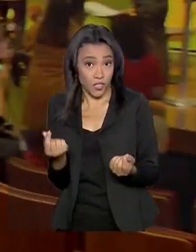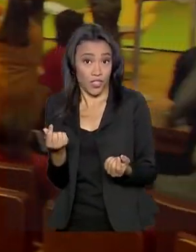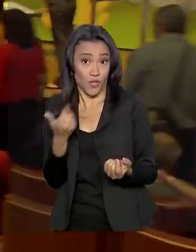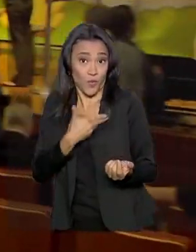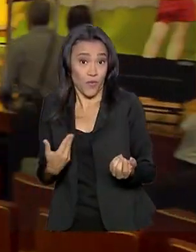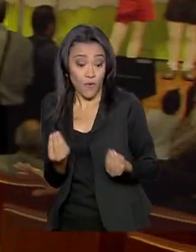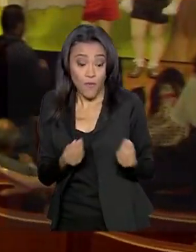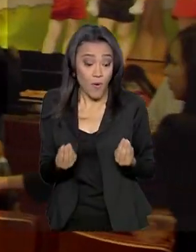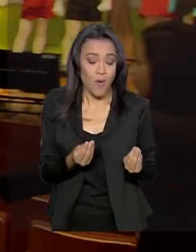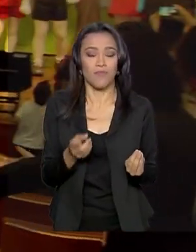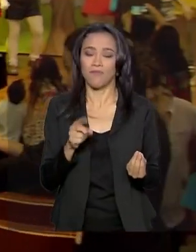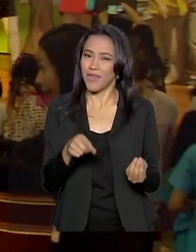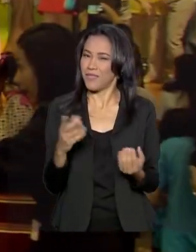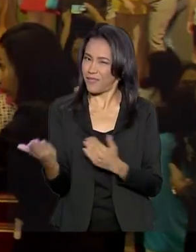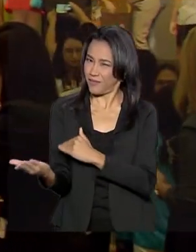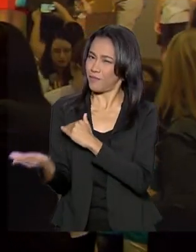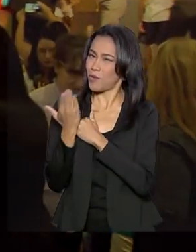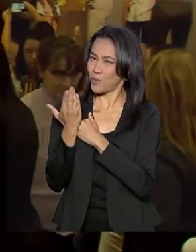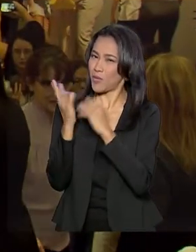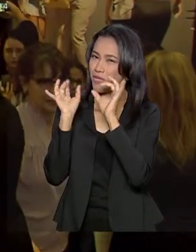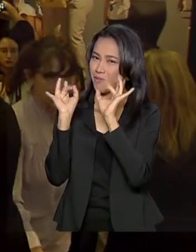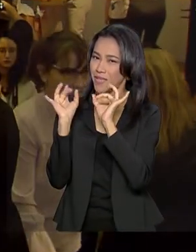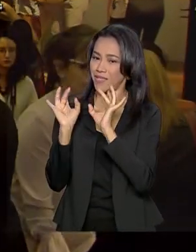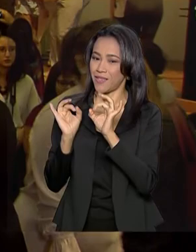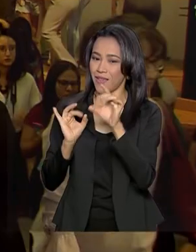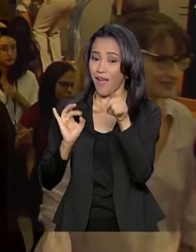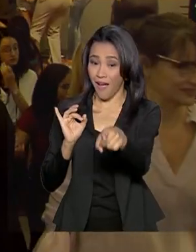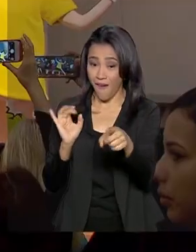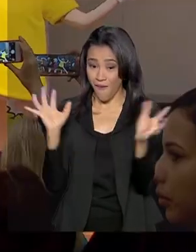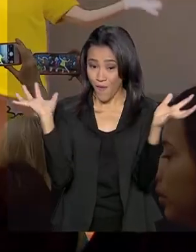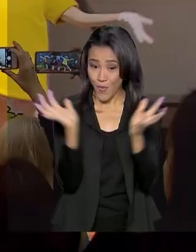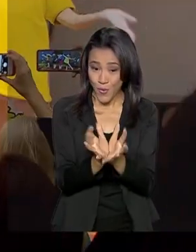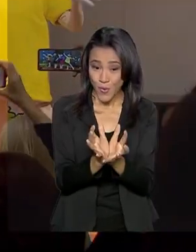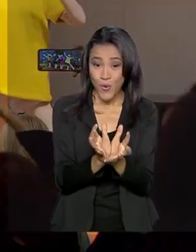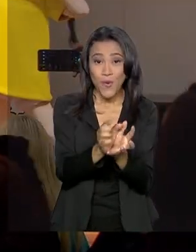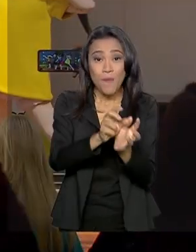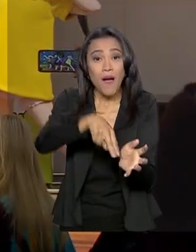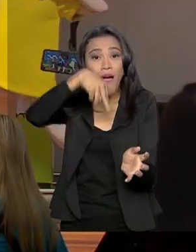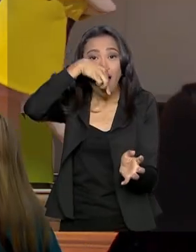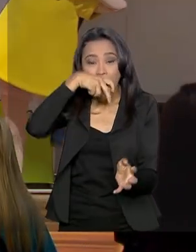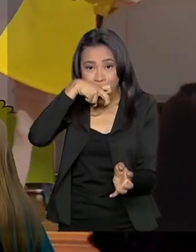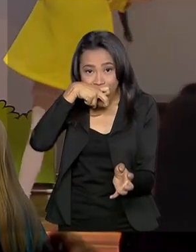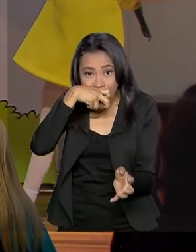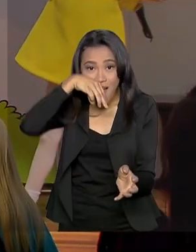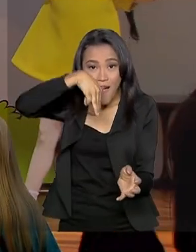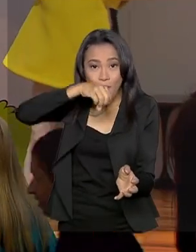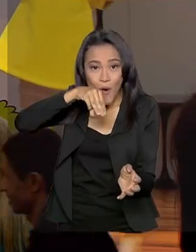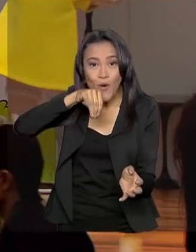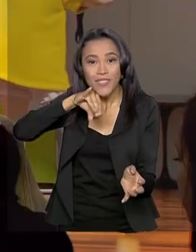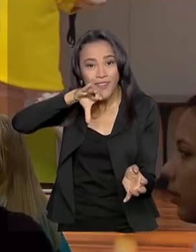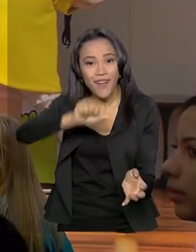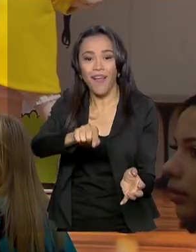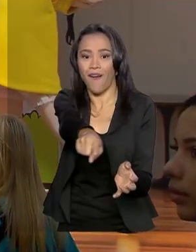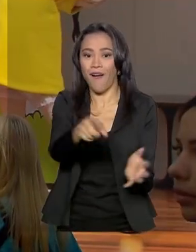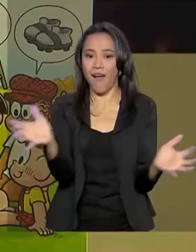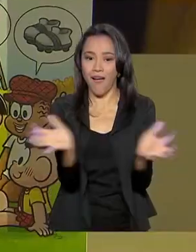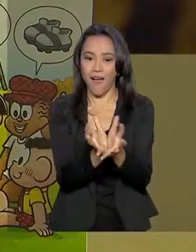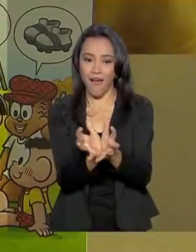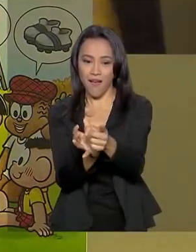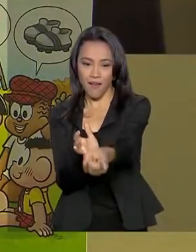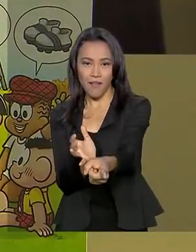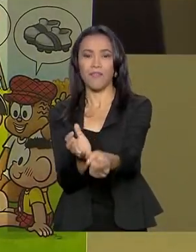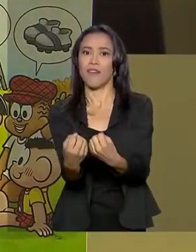que com uma ajudinha bem especial. Cebolinha, Cascão, Mônica e Magali estão juntos nesse desafio.